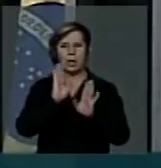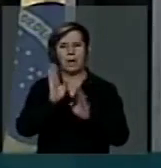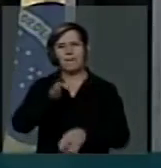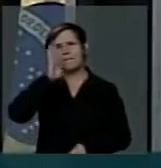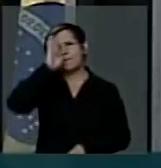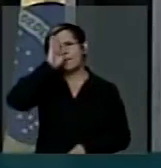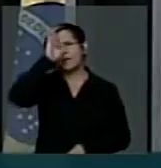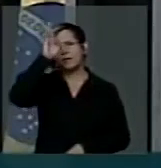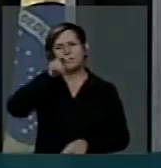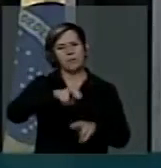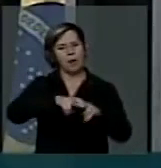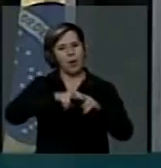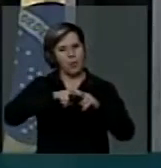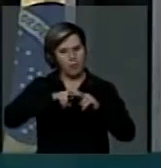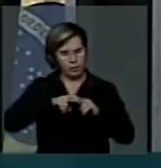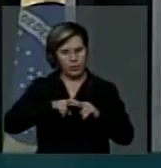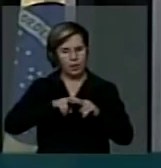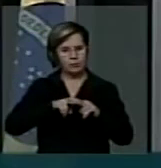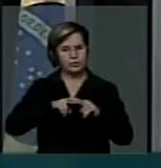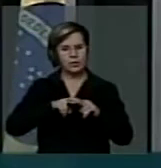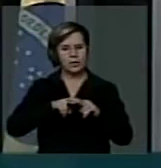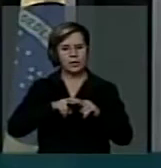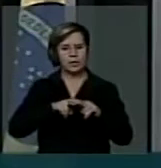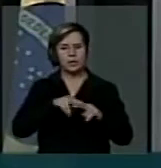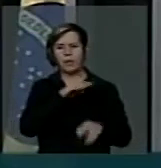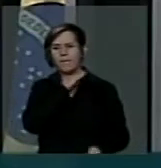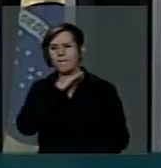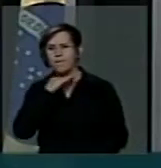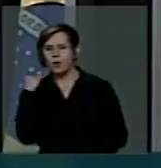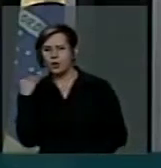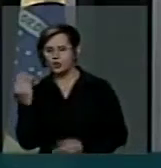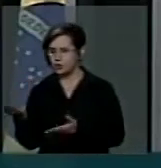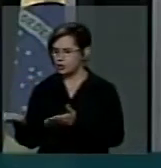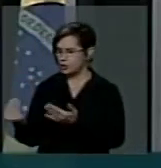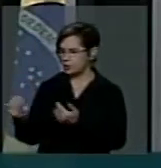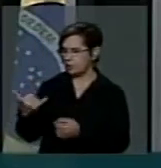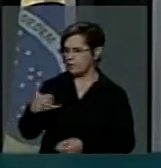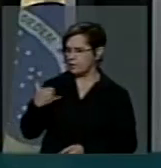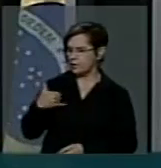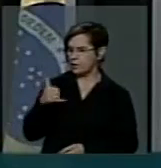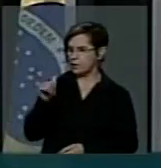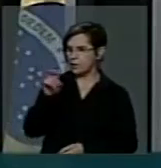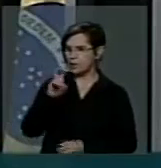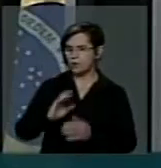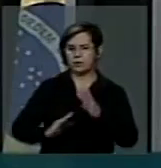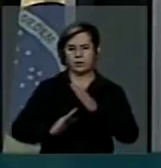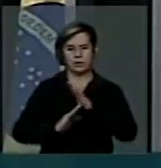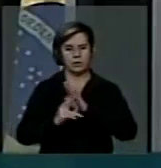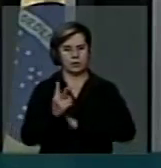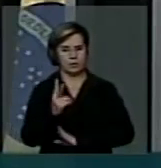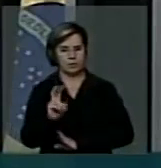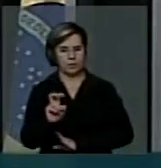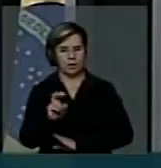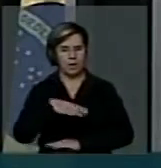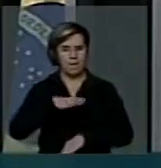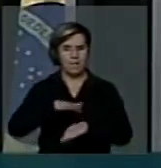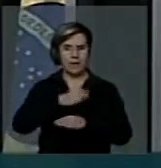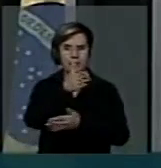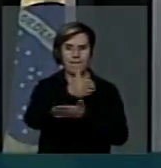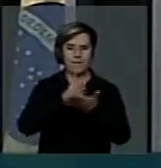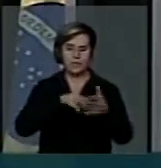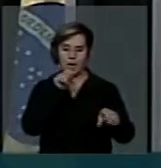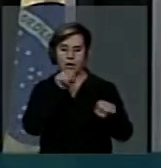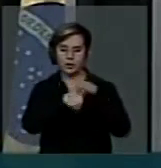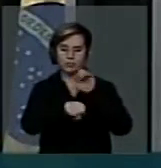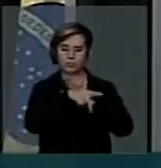causa, direta ou indireta, de morte entre jovens de 15 a 25 anos. Mais da metade dos homicídios